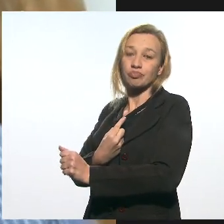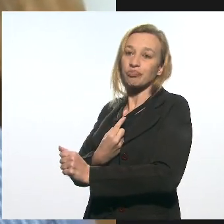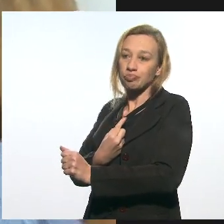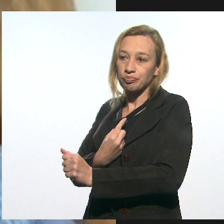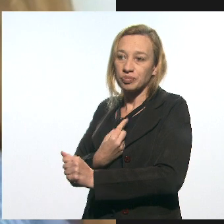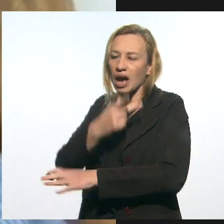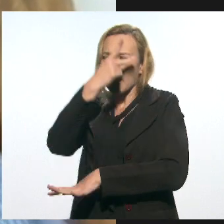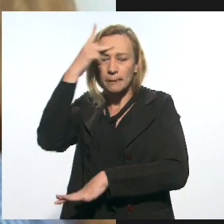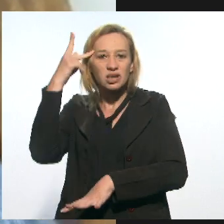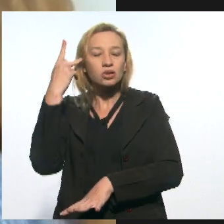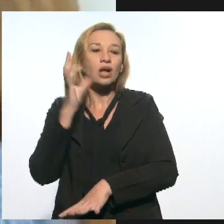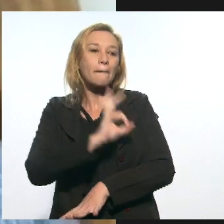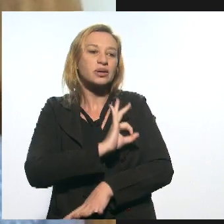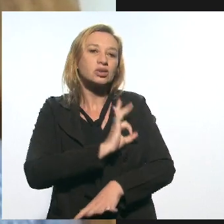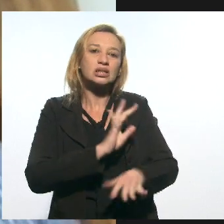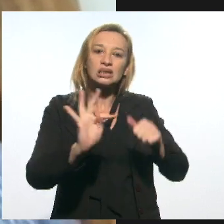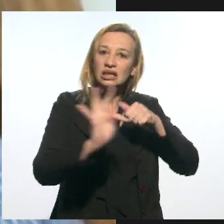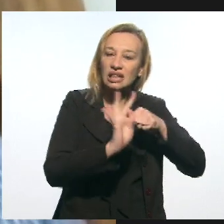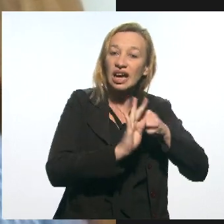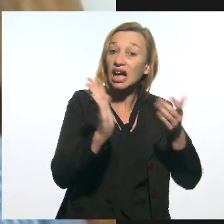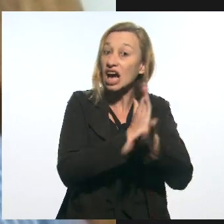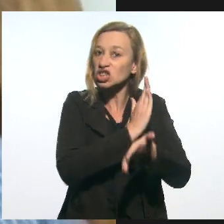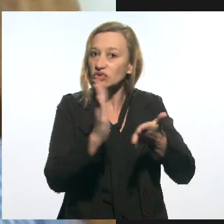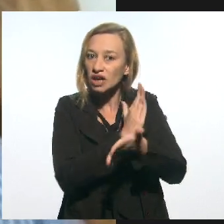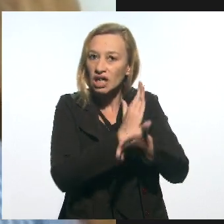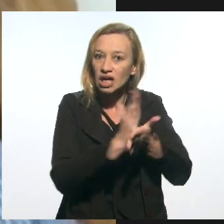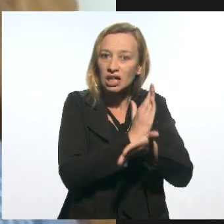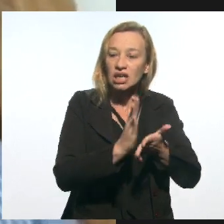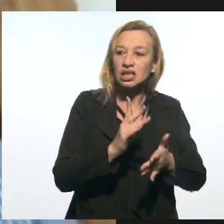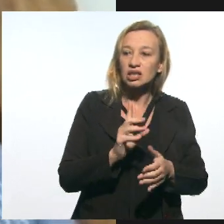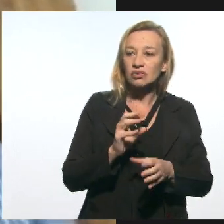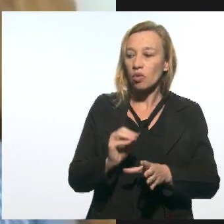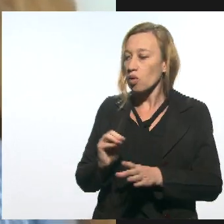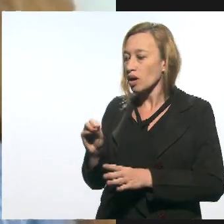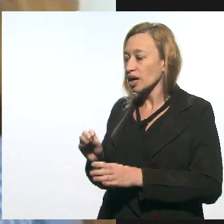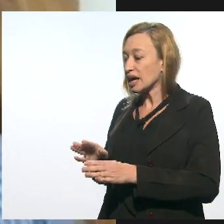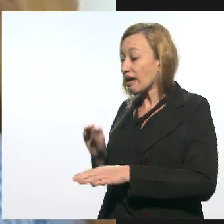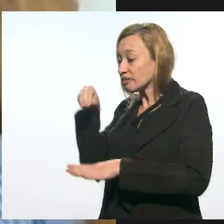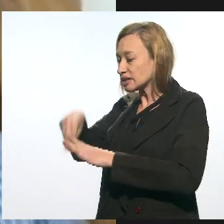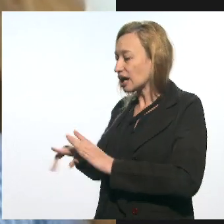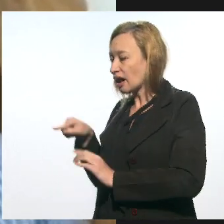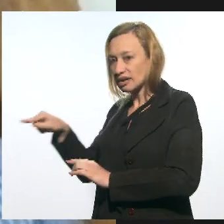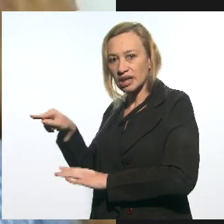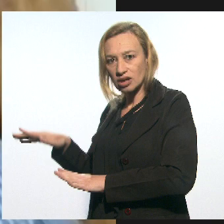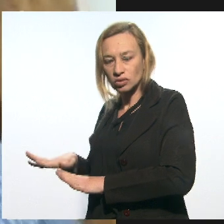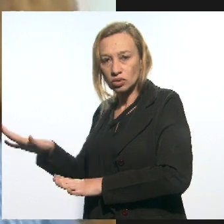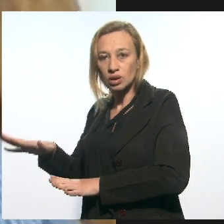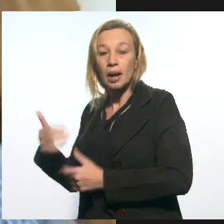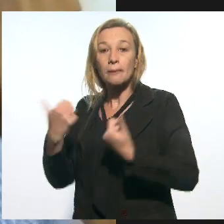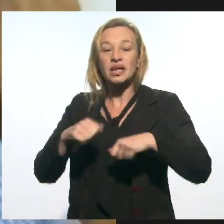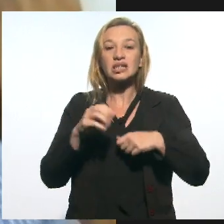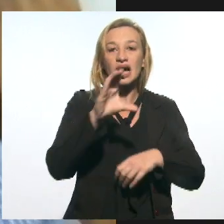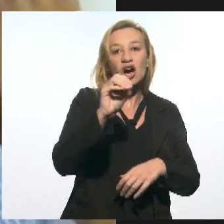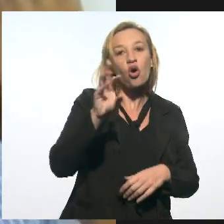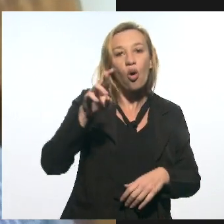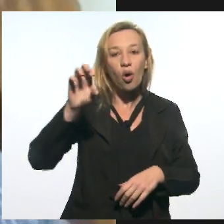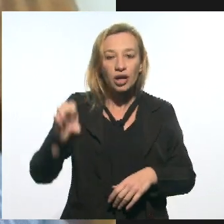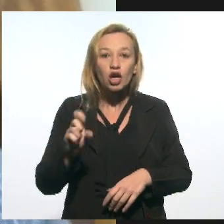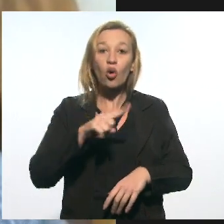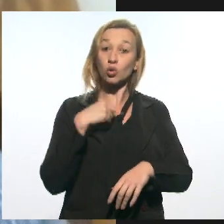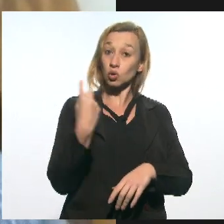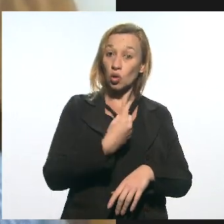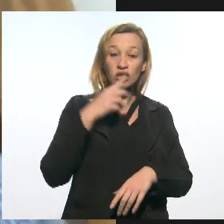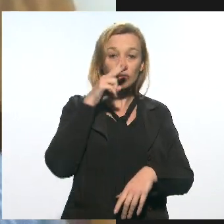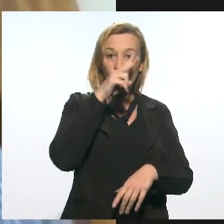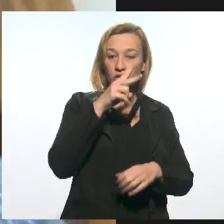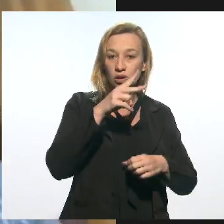O pessoal da Polícia Técnica também, muitas vezes, se for fazer um local de crime lá dentro, tem que ser escoltado pela CORE ou por nós, das forças policiais,